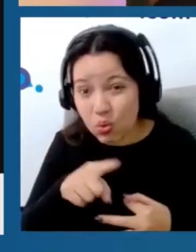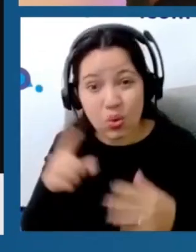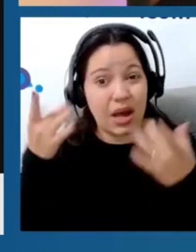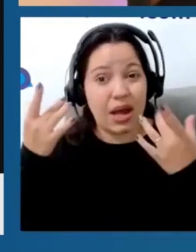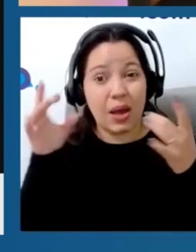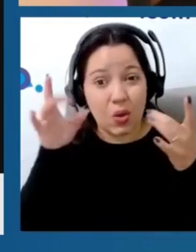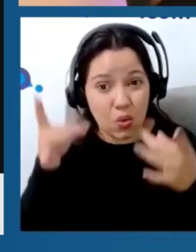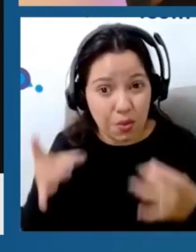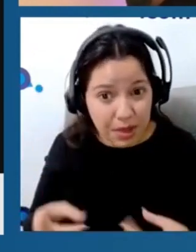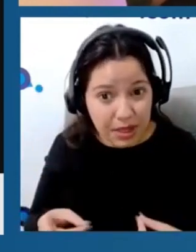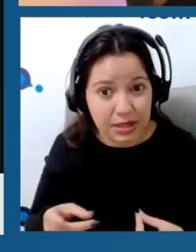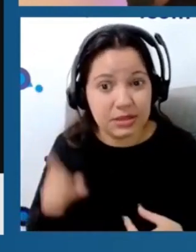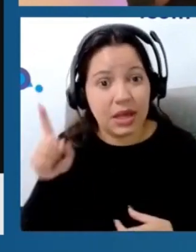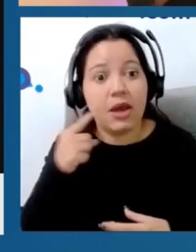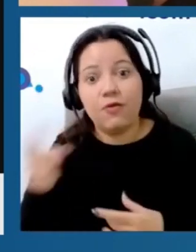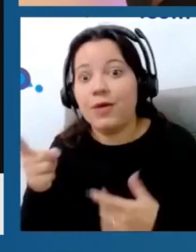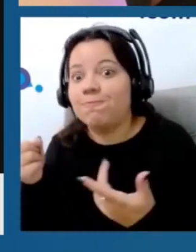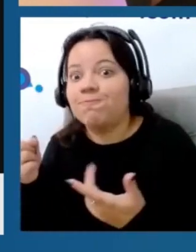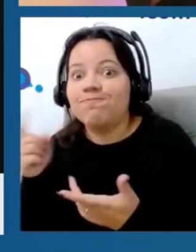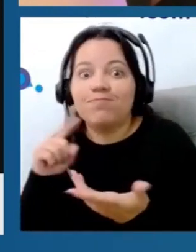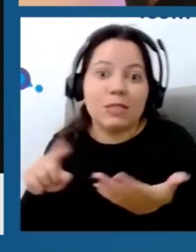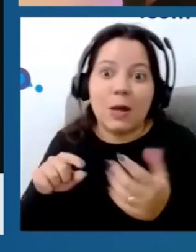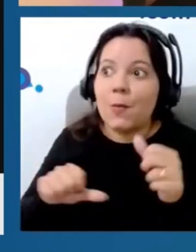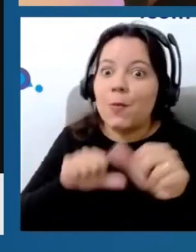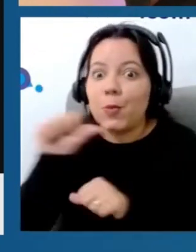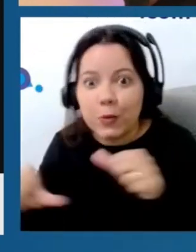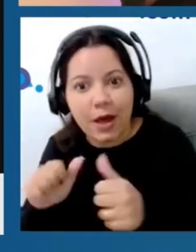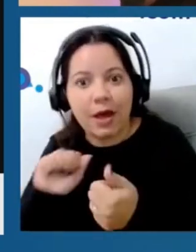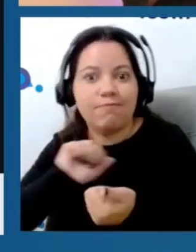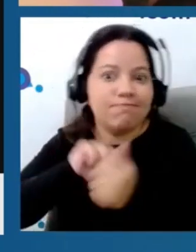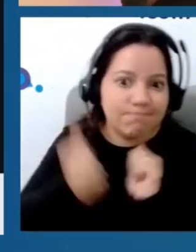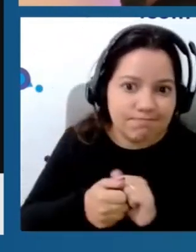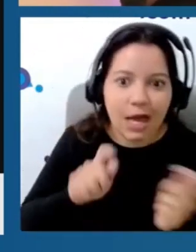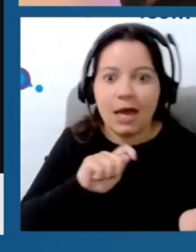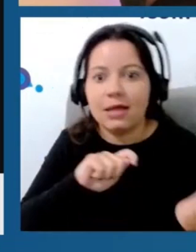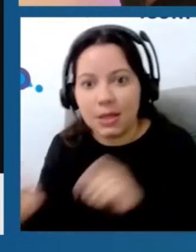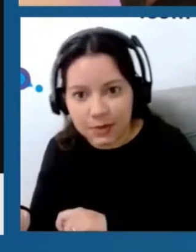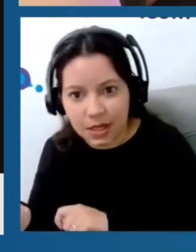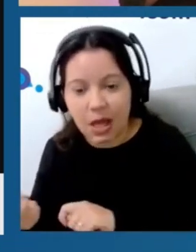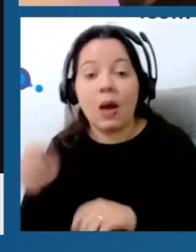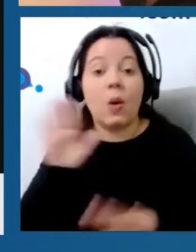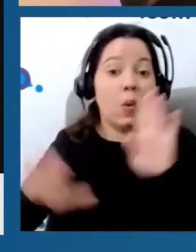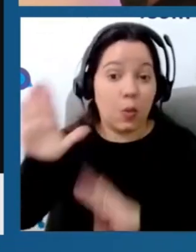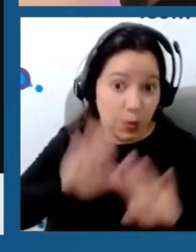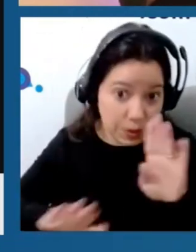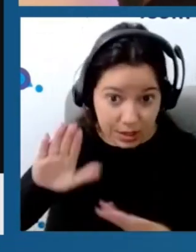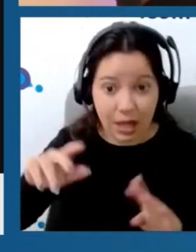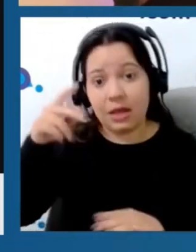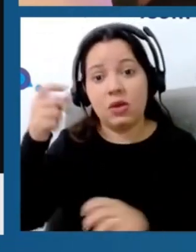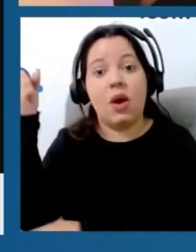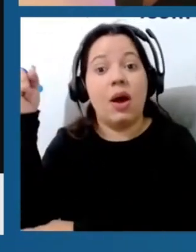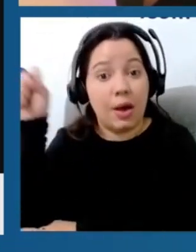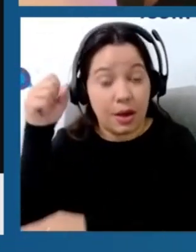eu estou falando também que o seu manejo deve ser multimodal. Então, cuidado aos profissionais fisioterapeutas que têm crenças limitantes